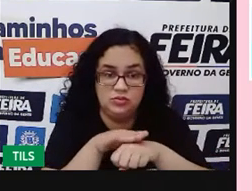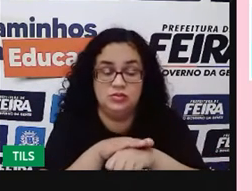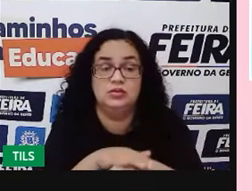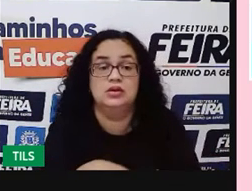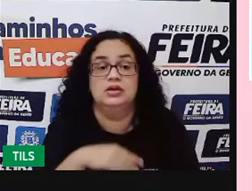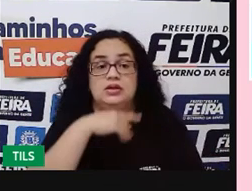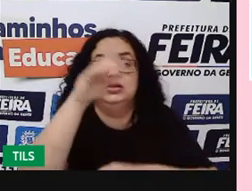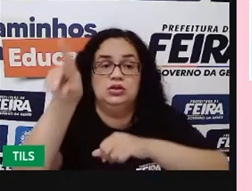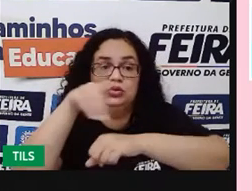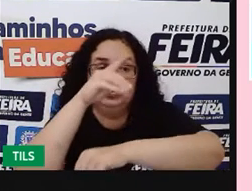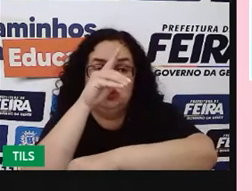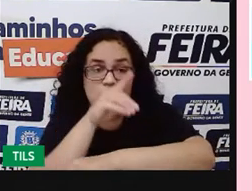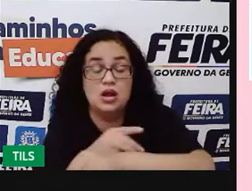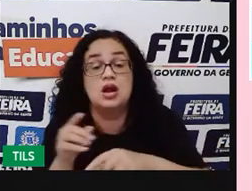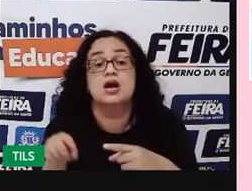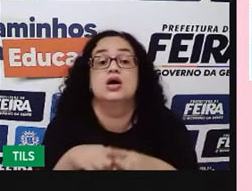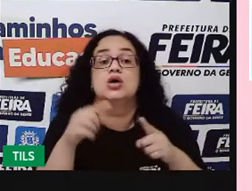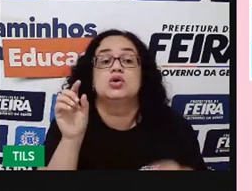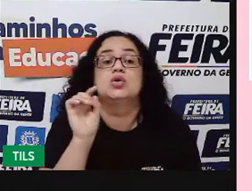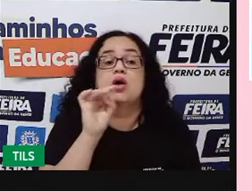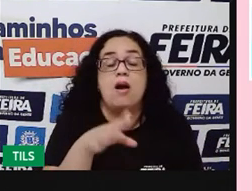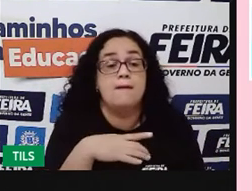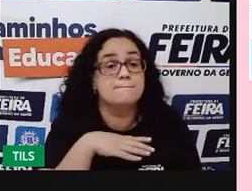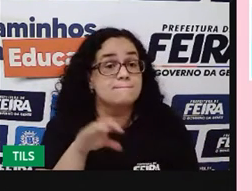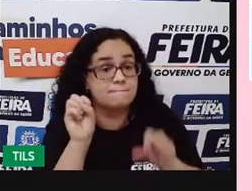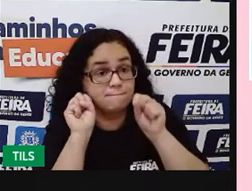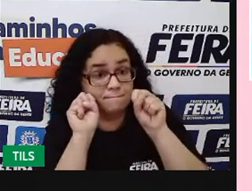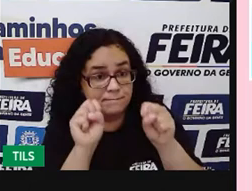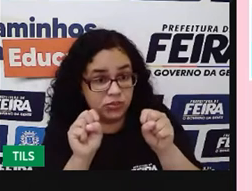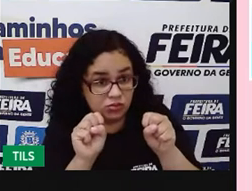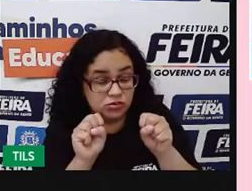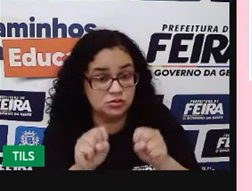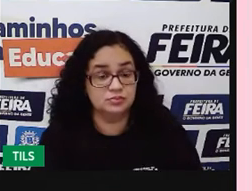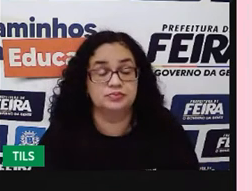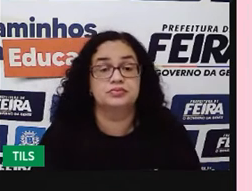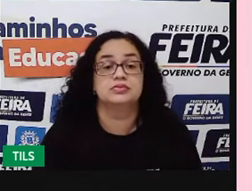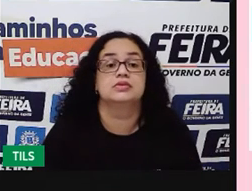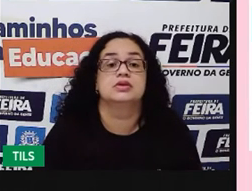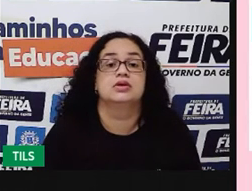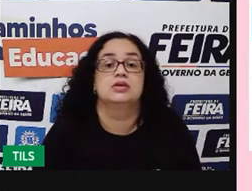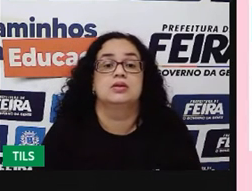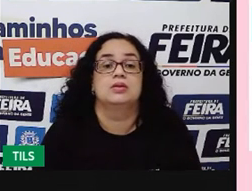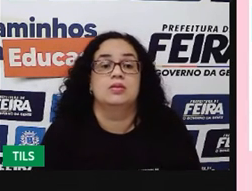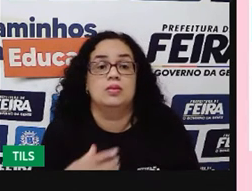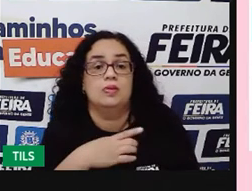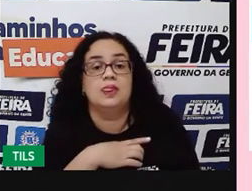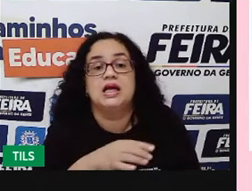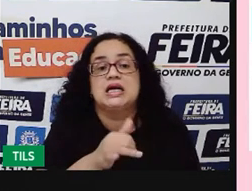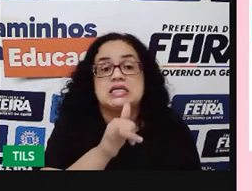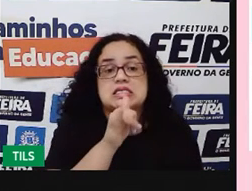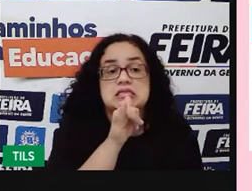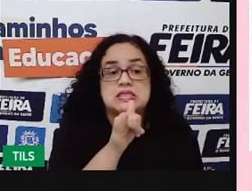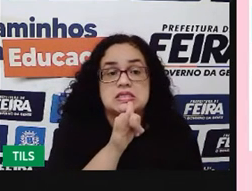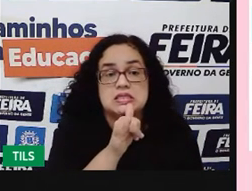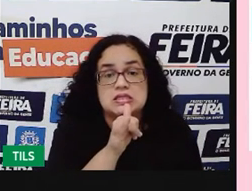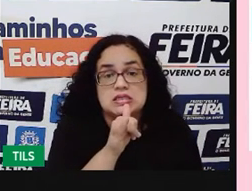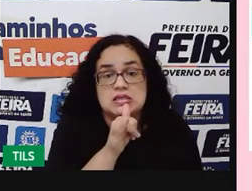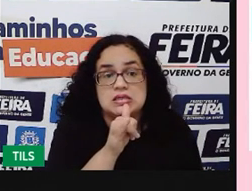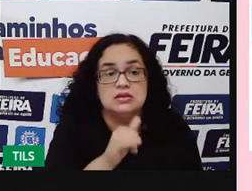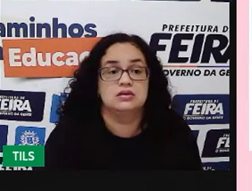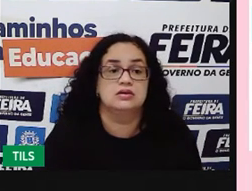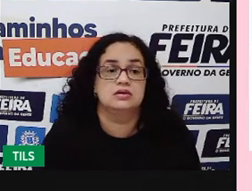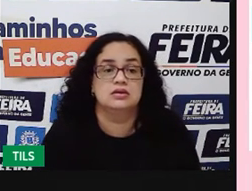aqui, é a dengue. Só que a dengue, ela também pode ser considerada, por exemplo, uma